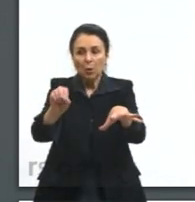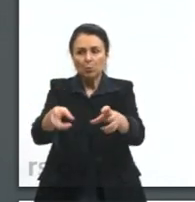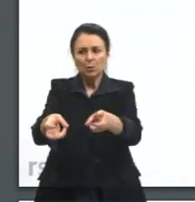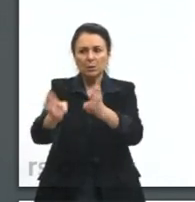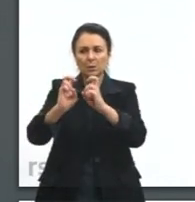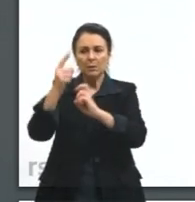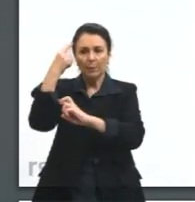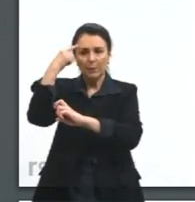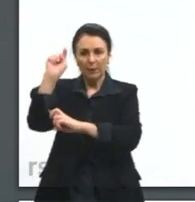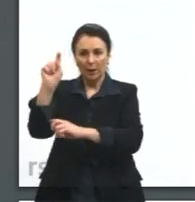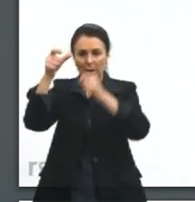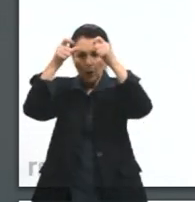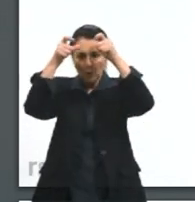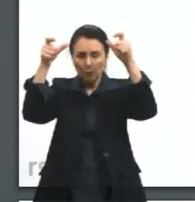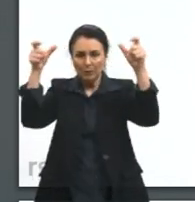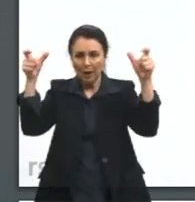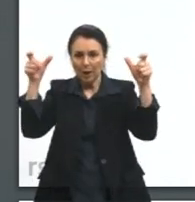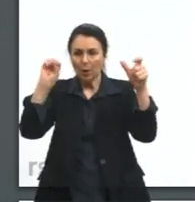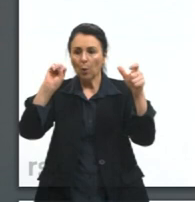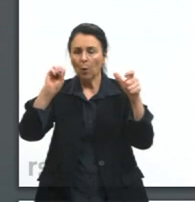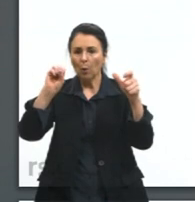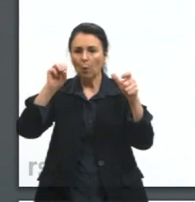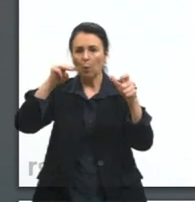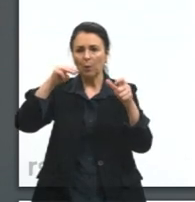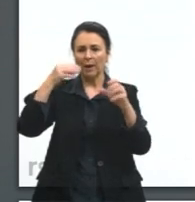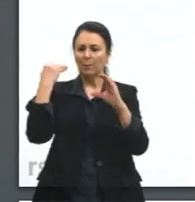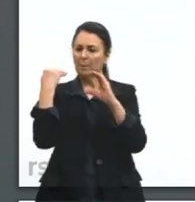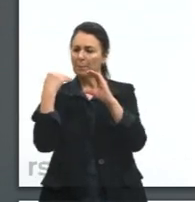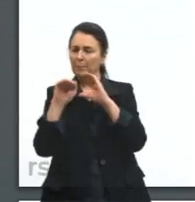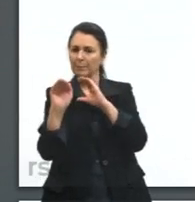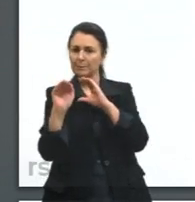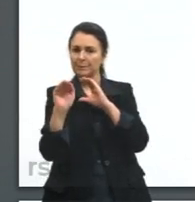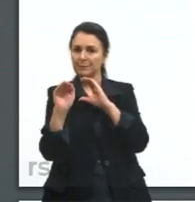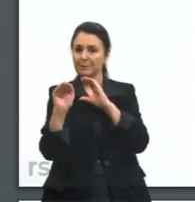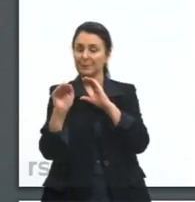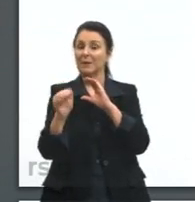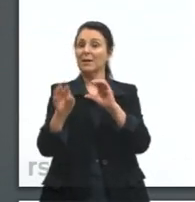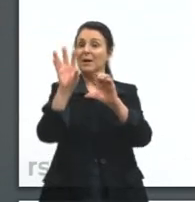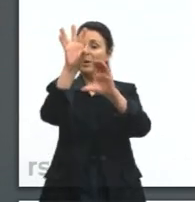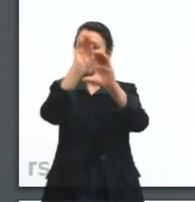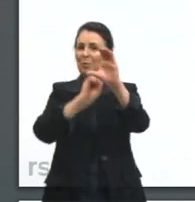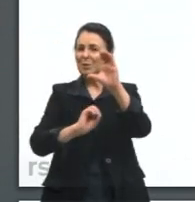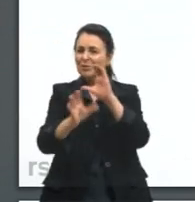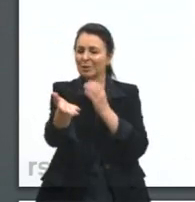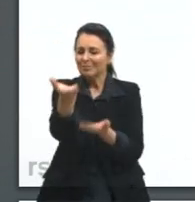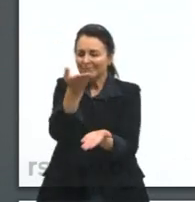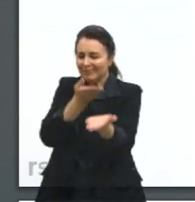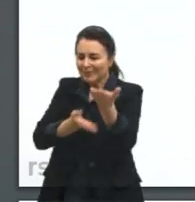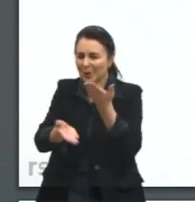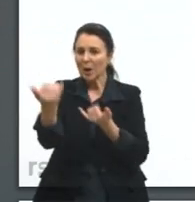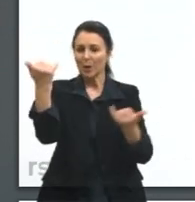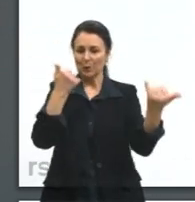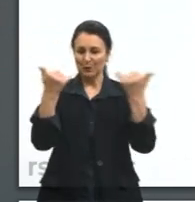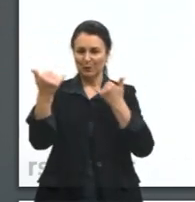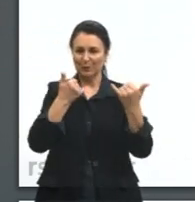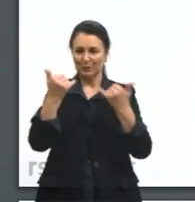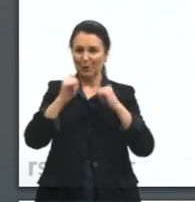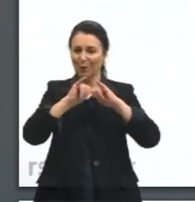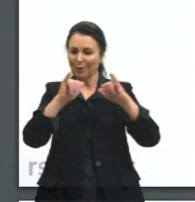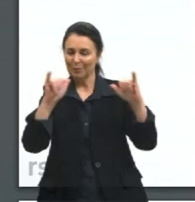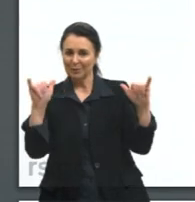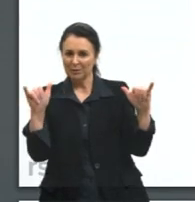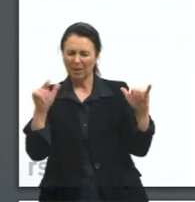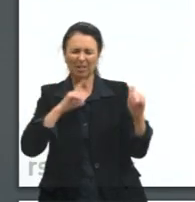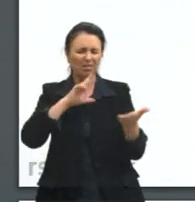conhecimento ou mensagens buscando compartilhar informações. Tem